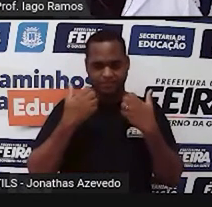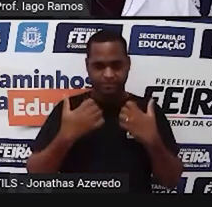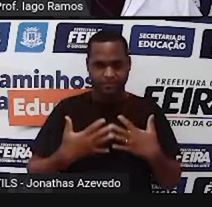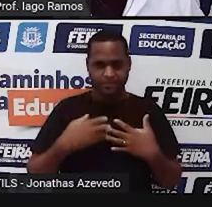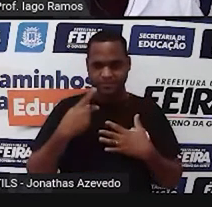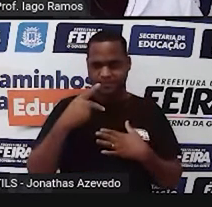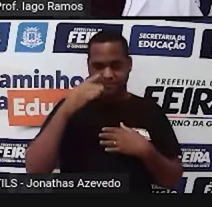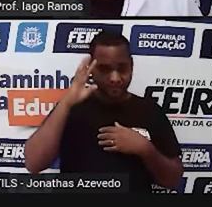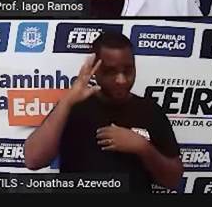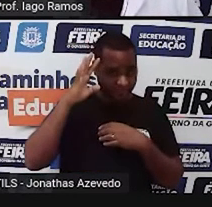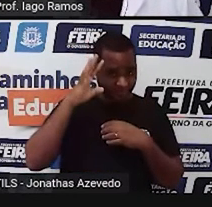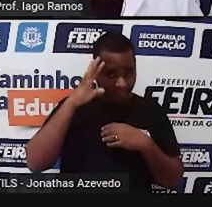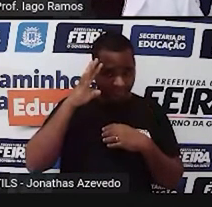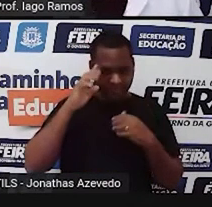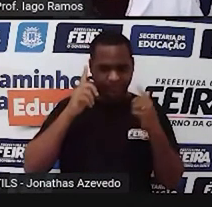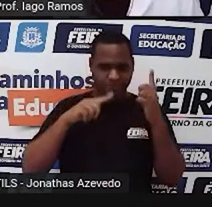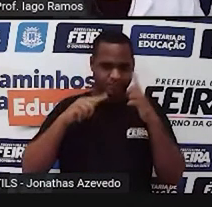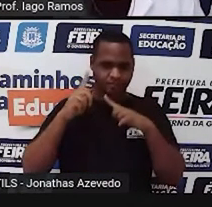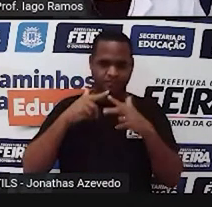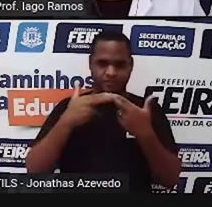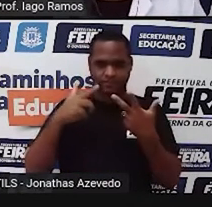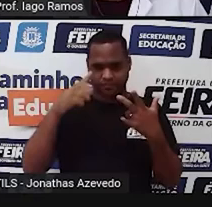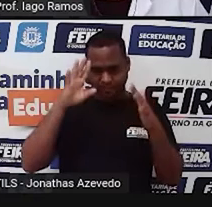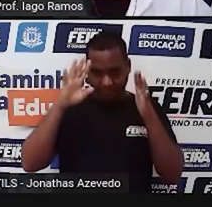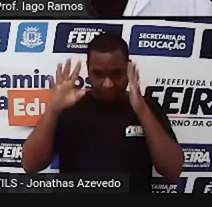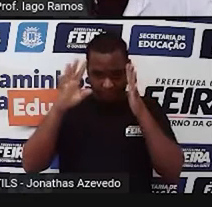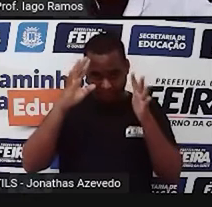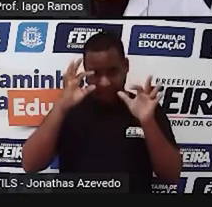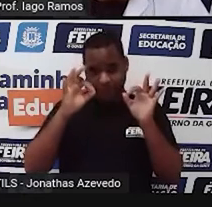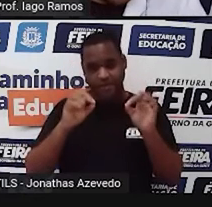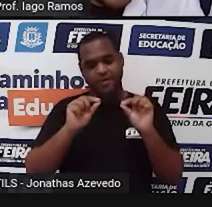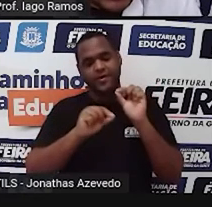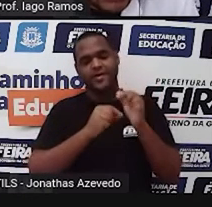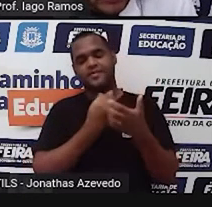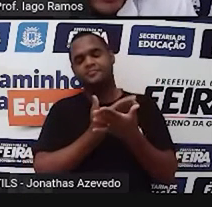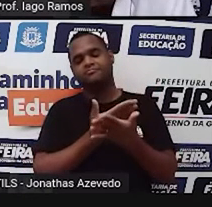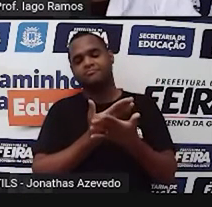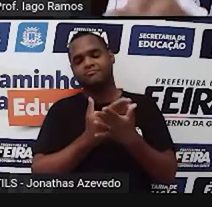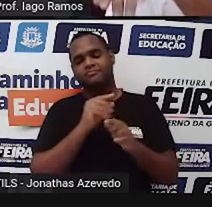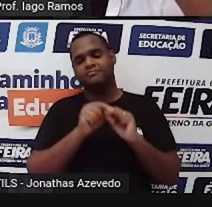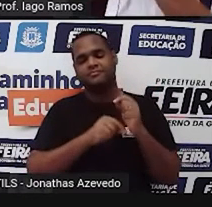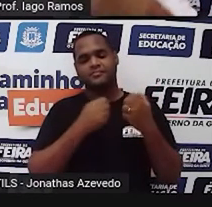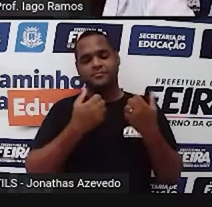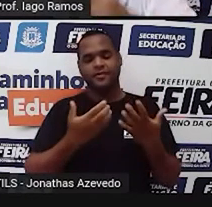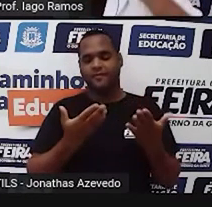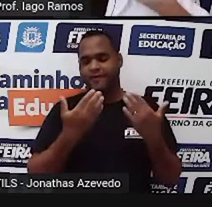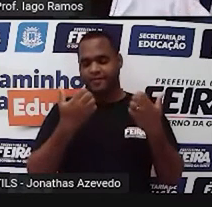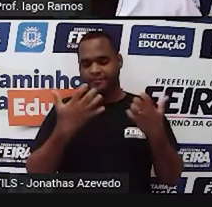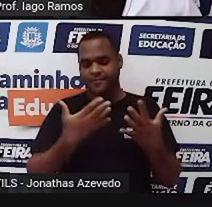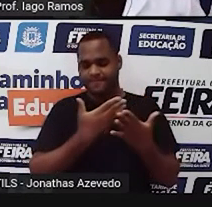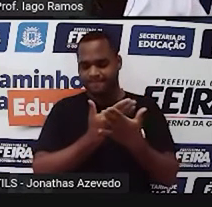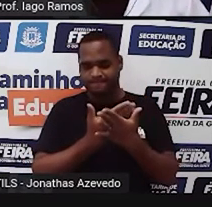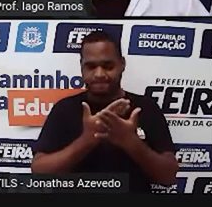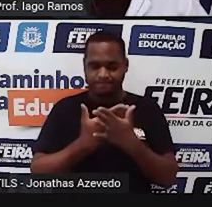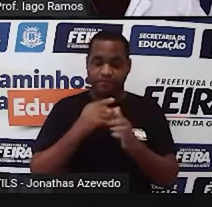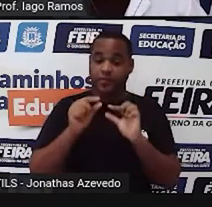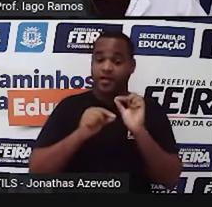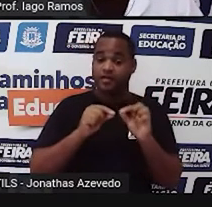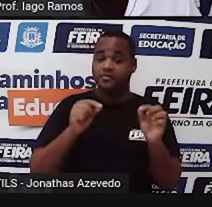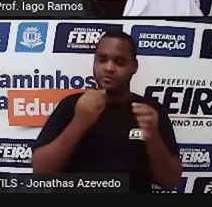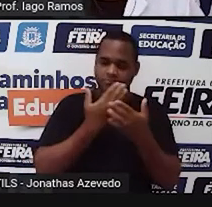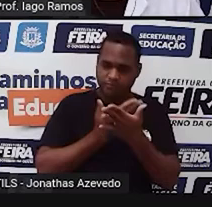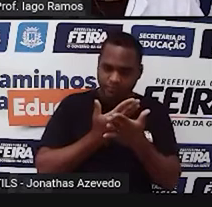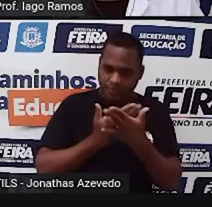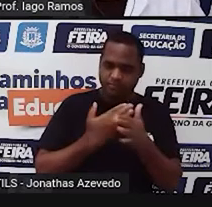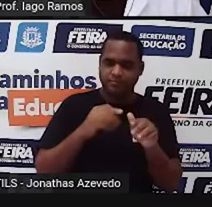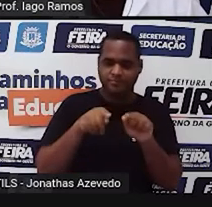cérebro a pensar nas coisas que a gente vai estudar, que a gente vem estudando, que a gente vai estudar também